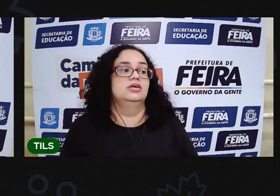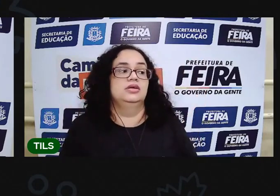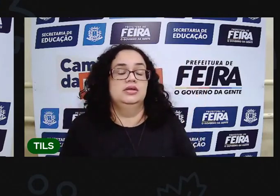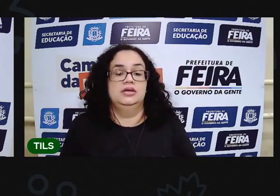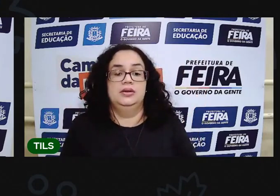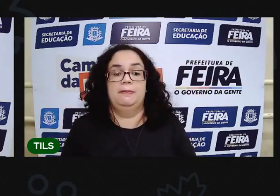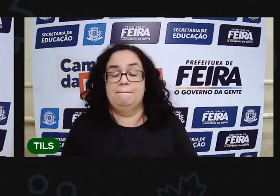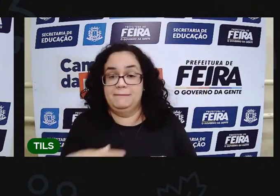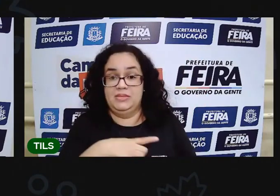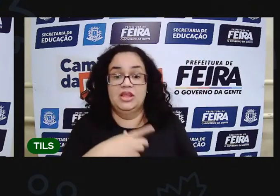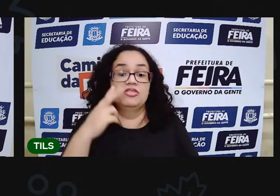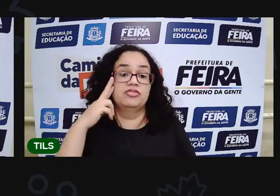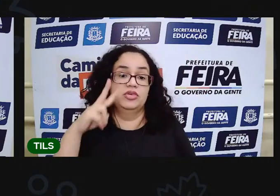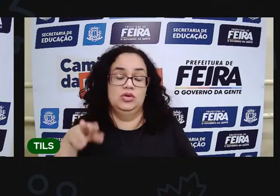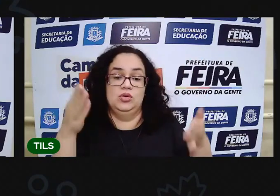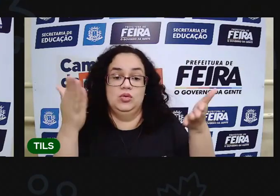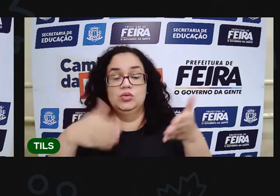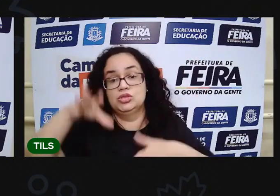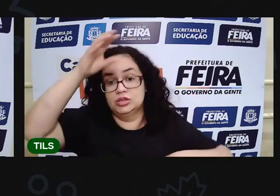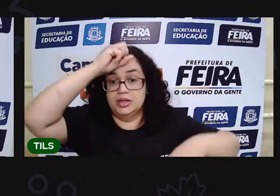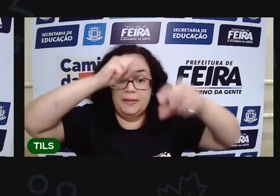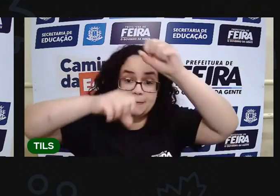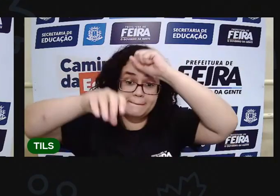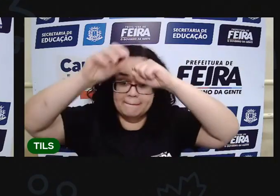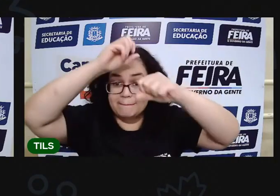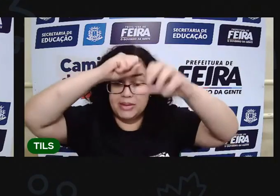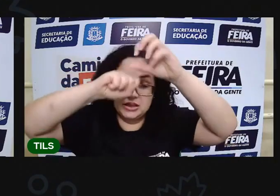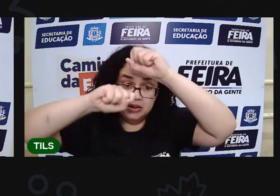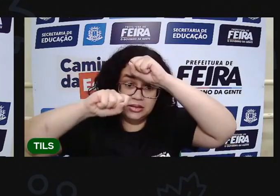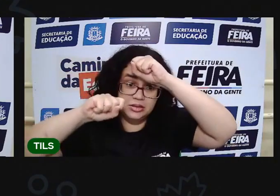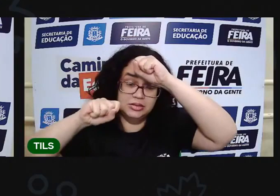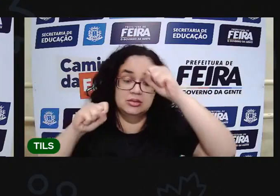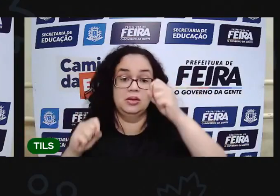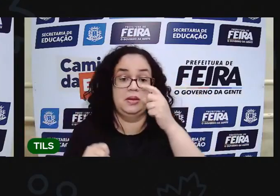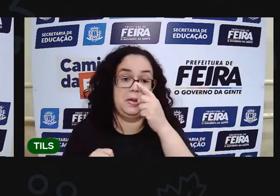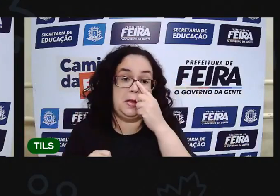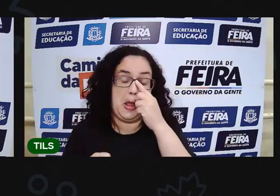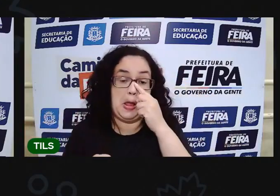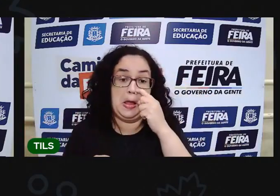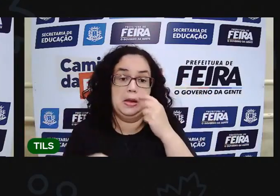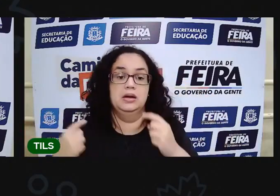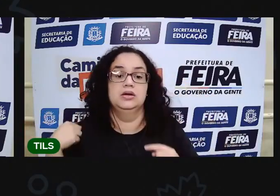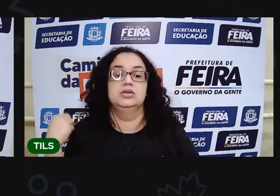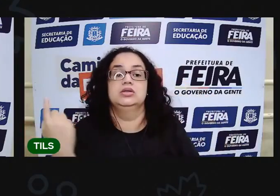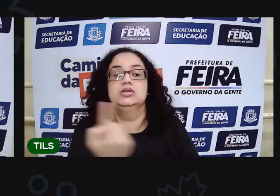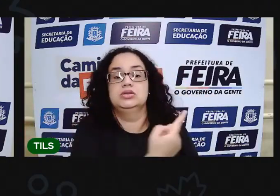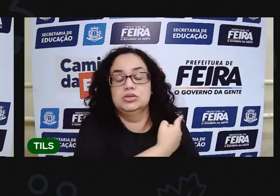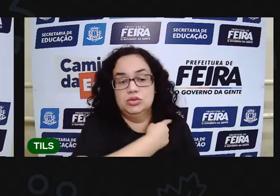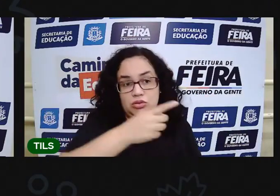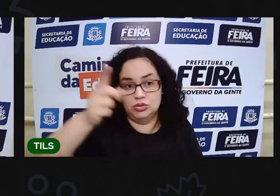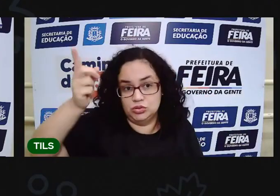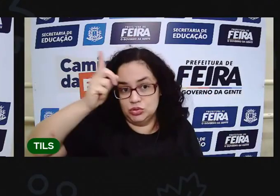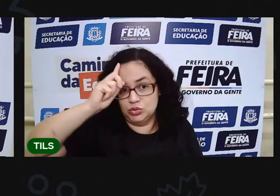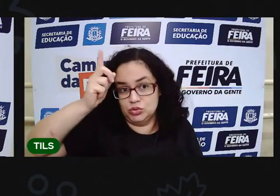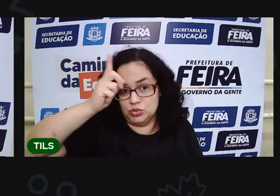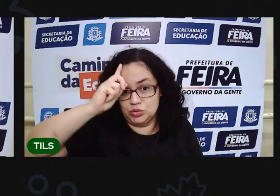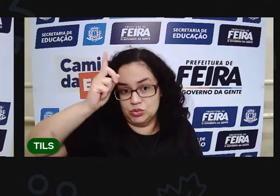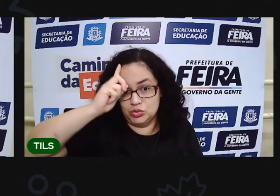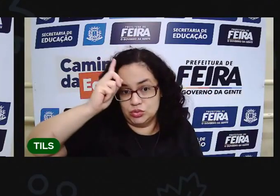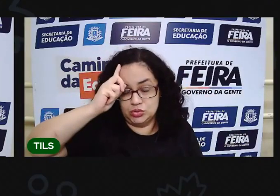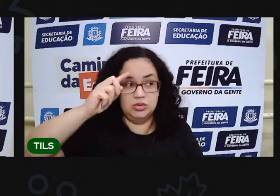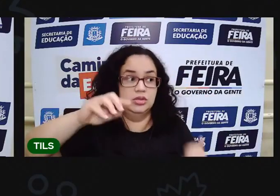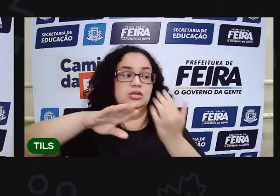A gente viu hoje, aprendemos, que na nossa rotina, no nosso dia a dia, que é